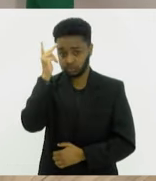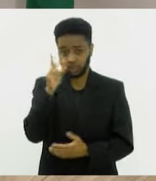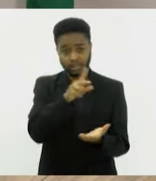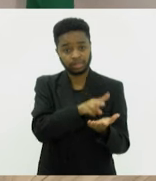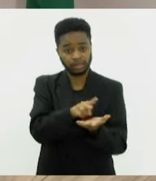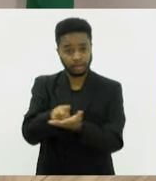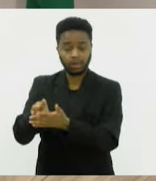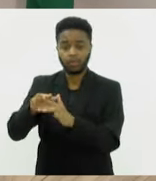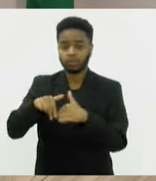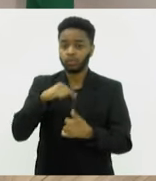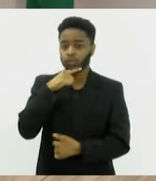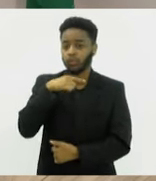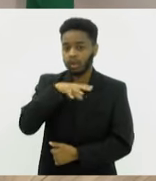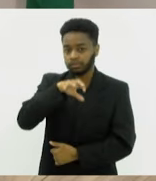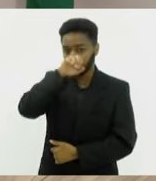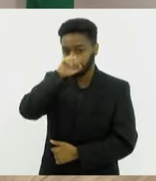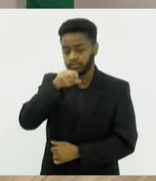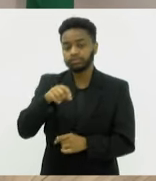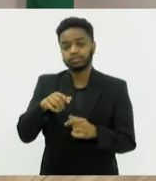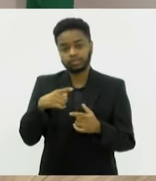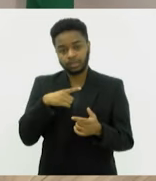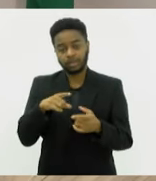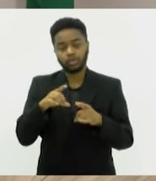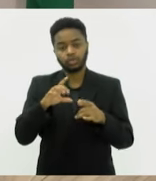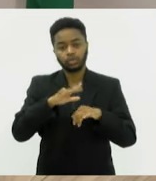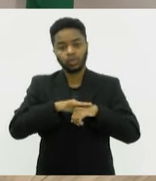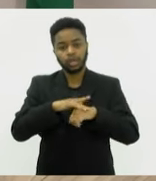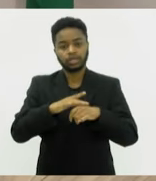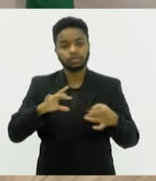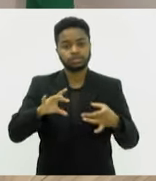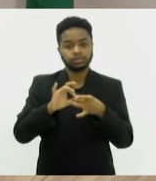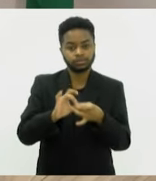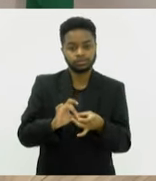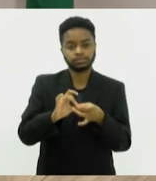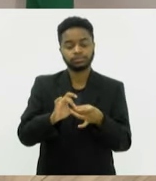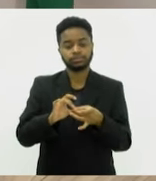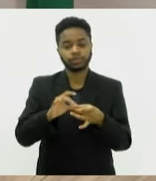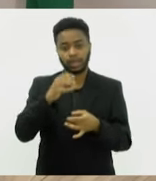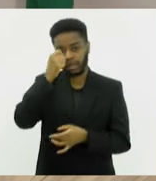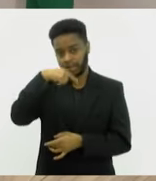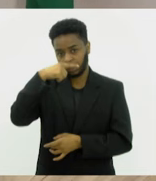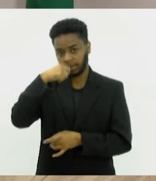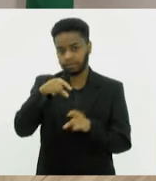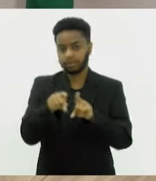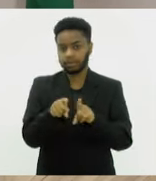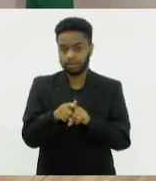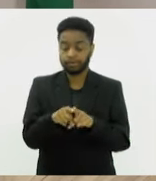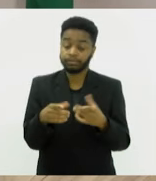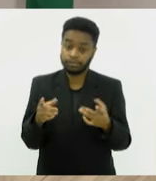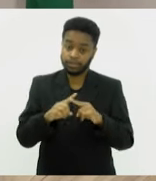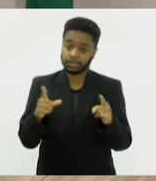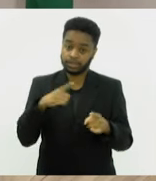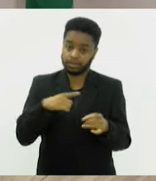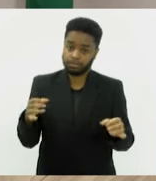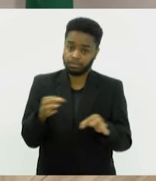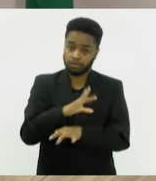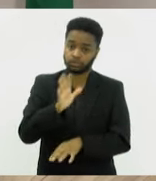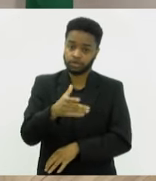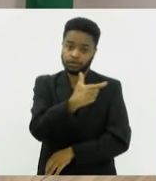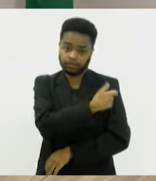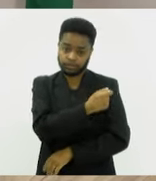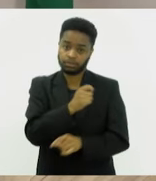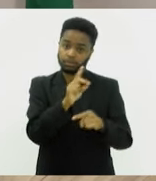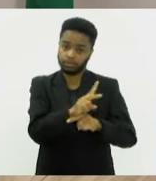síndrome respiratória aguda grave, que são as doenças de transmissão respiratórias, dentre as quais está a gripe, que tem a vacina, e essa vacina protege.